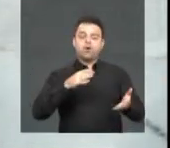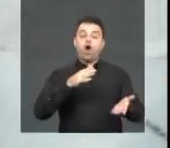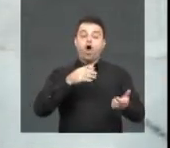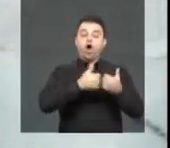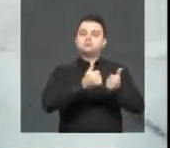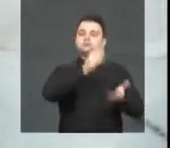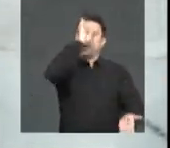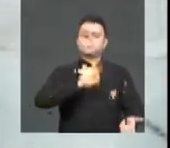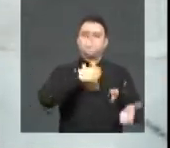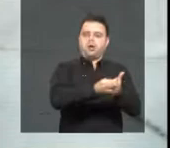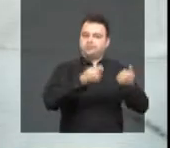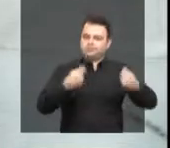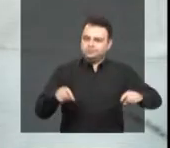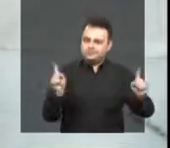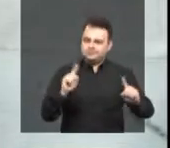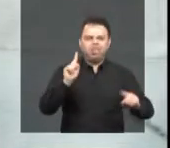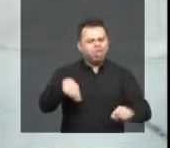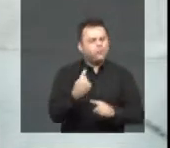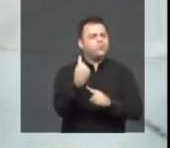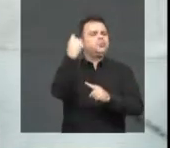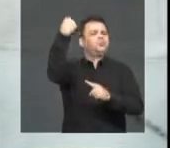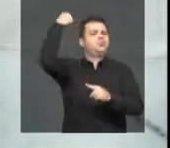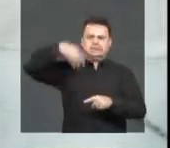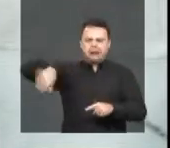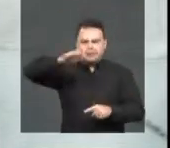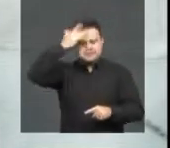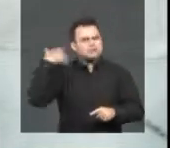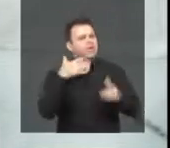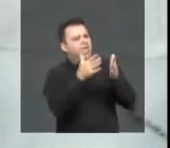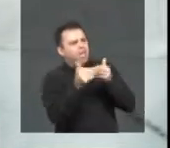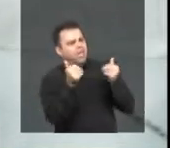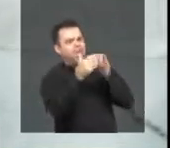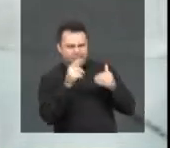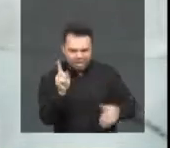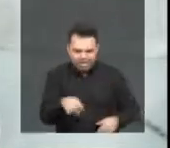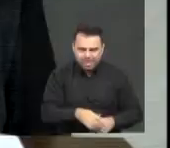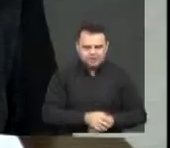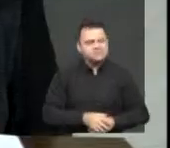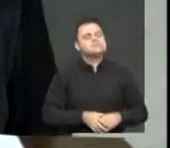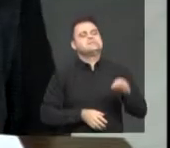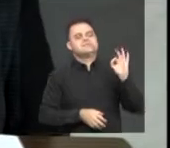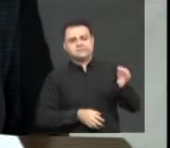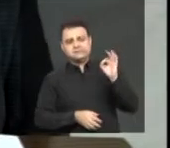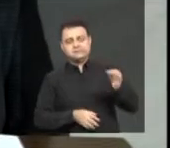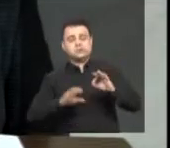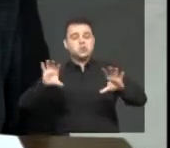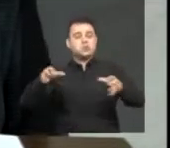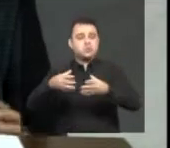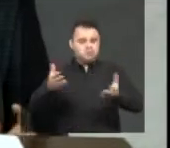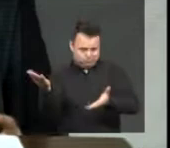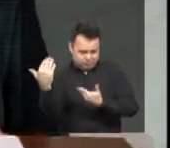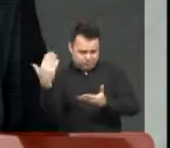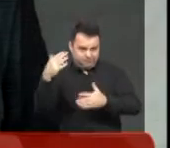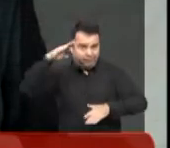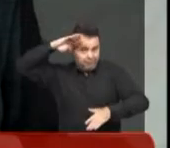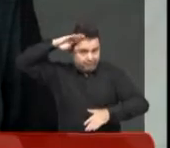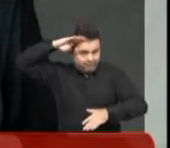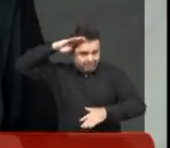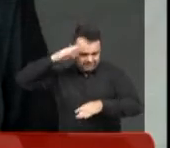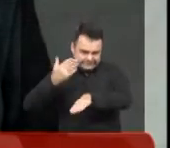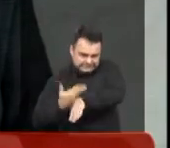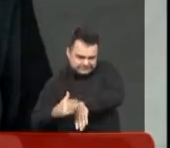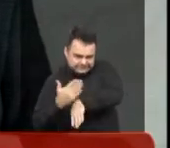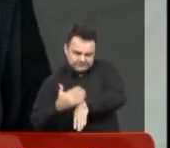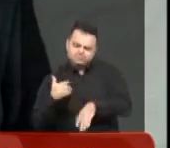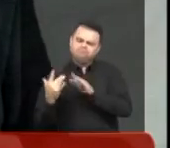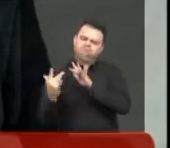aqui em off, antes da gente começar a entrevista, que é um pedido antigo do tiro de guerra para o senhor. Sim, sim, eu me relaciono com o tiro de guerra, estou no meu décimo ano